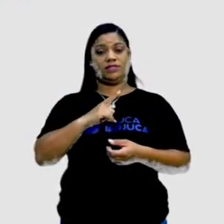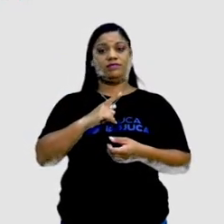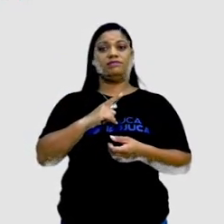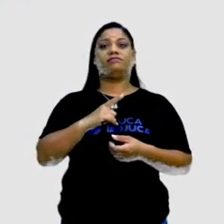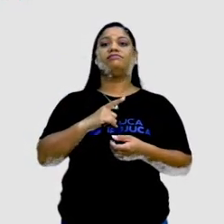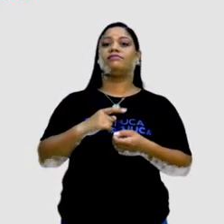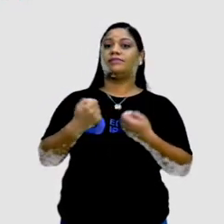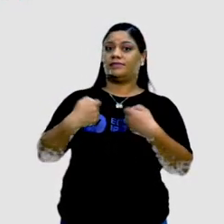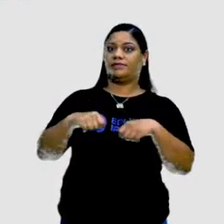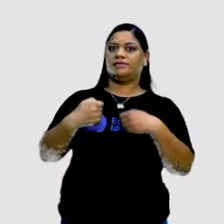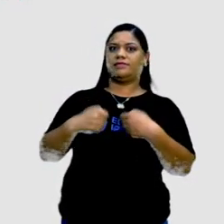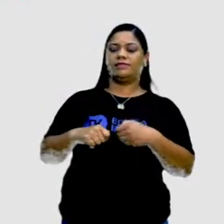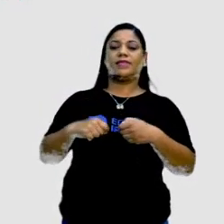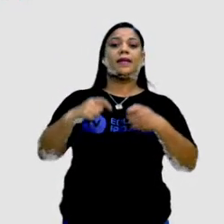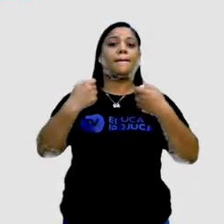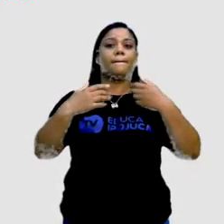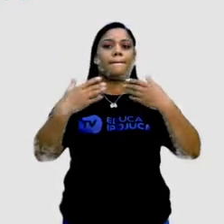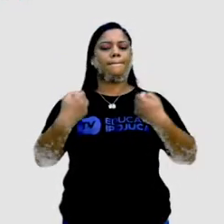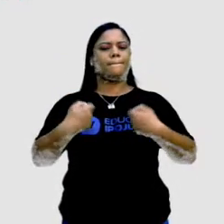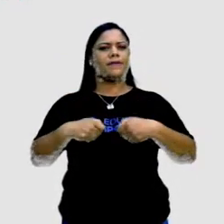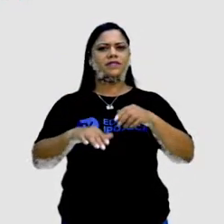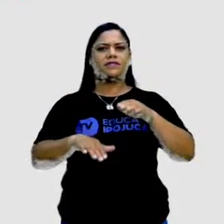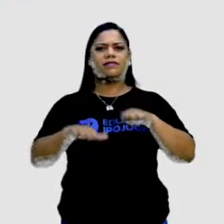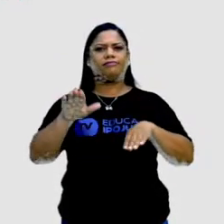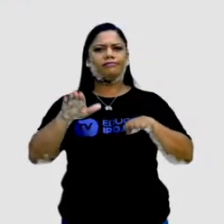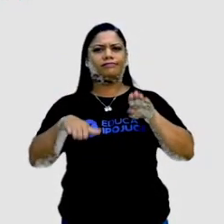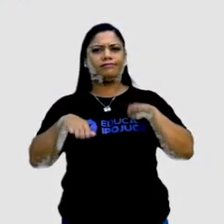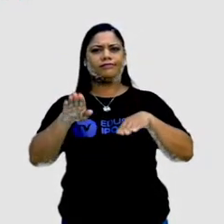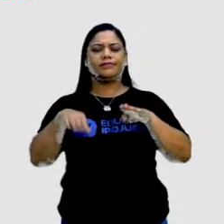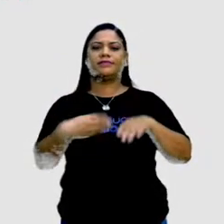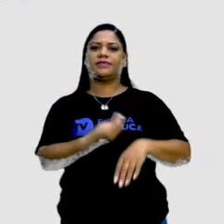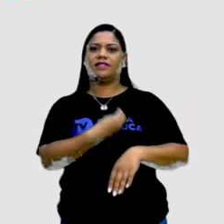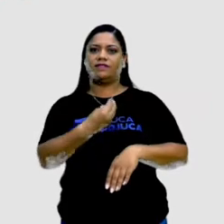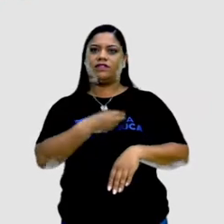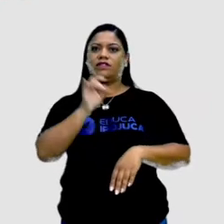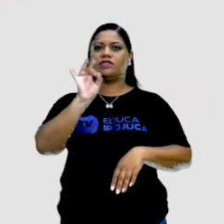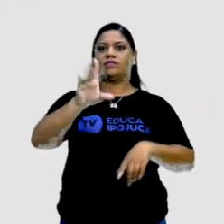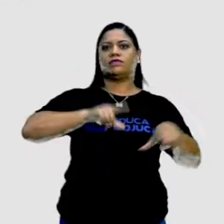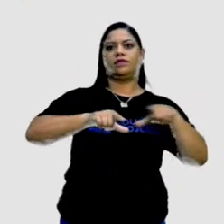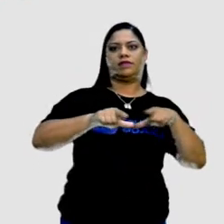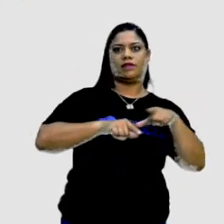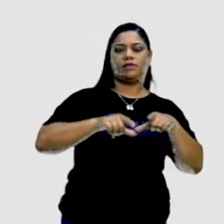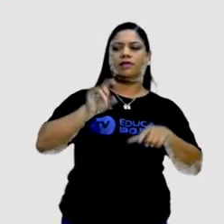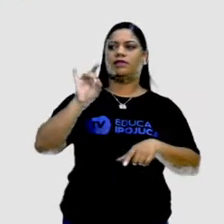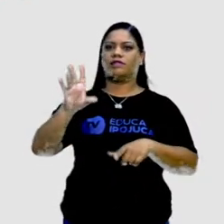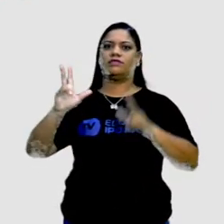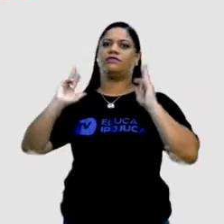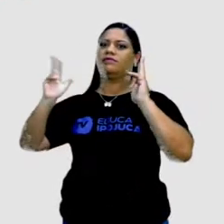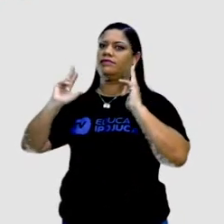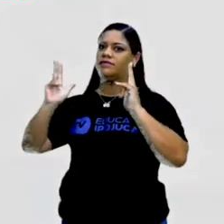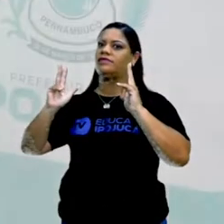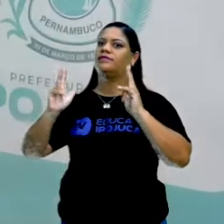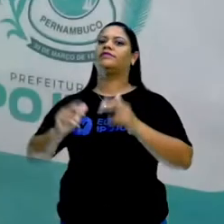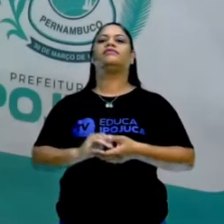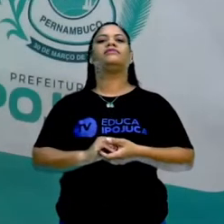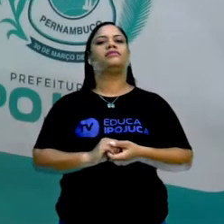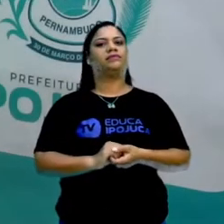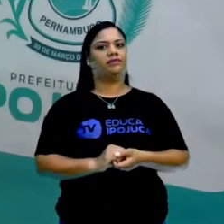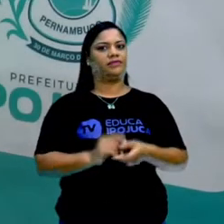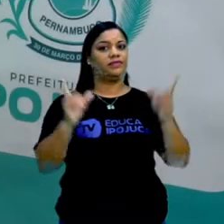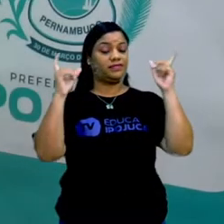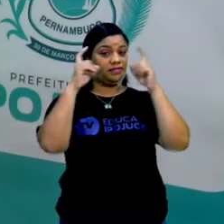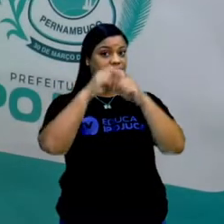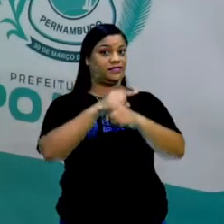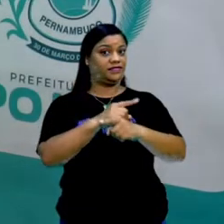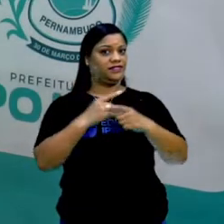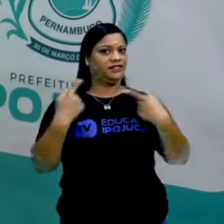é preciso equilibrar a vida, nem só trabalho, nem só diversão, ok? Acharam difícil